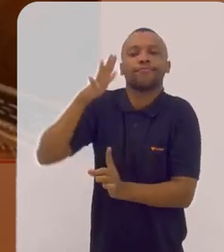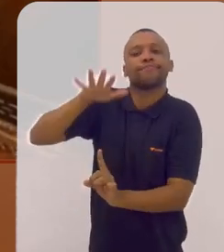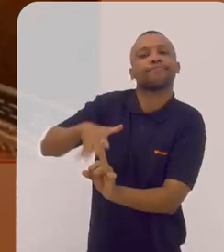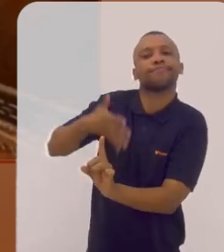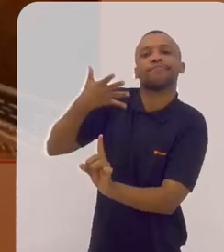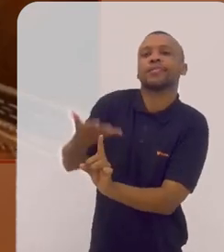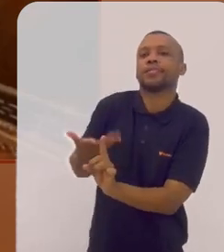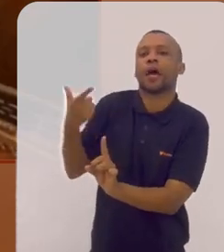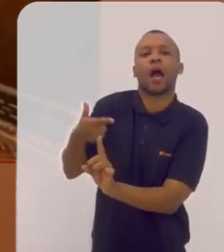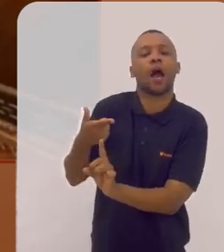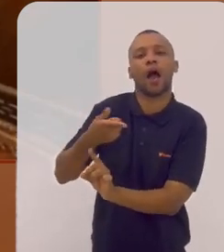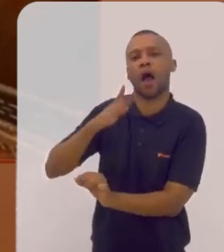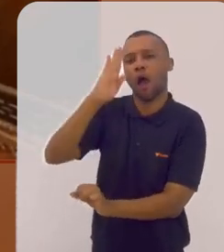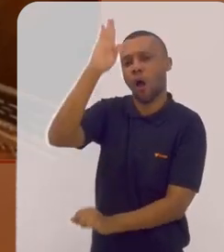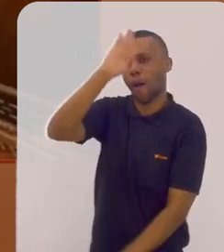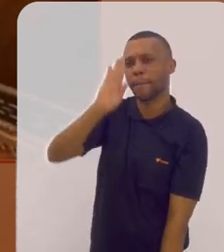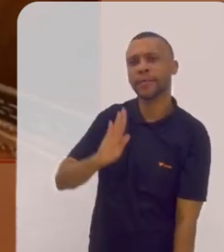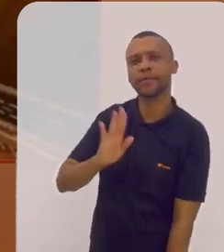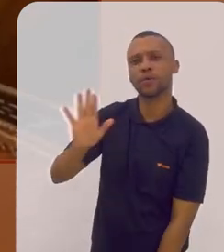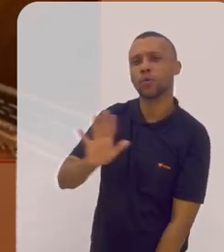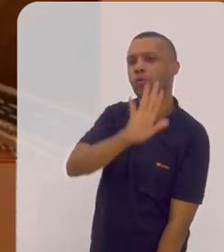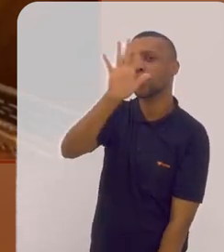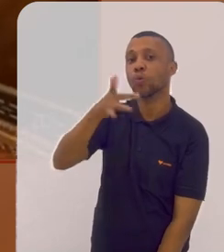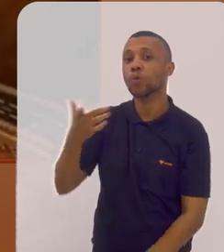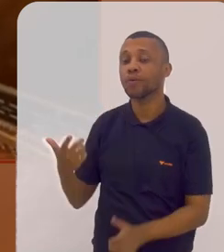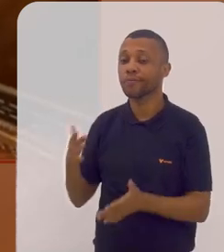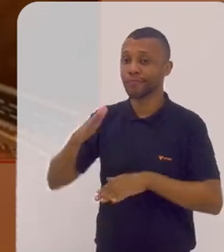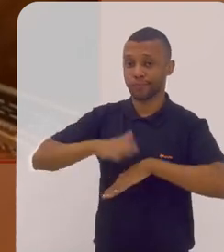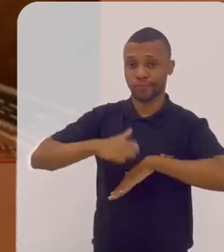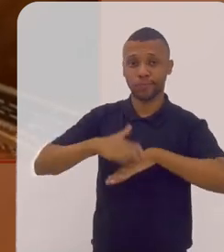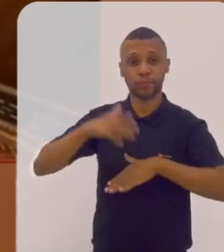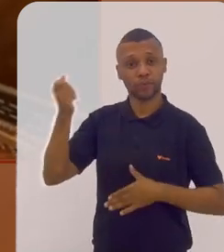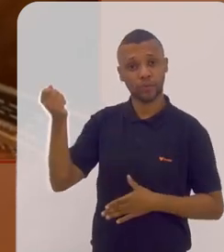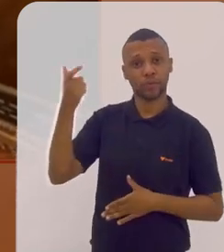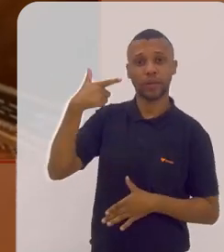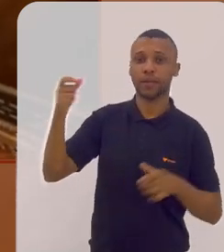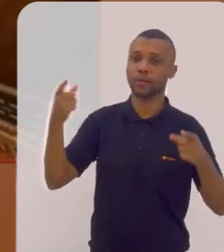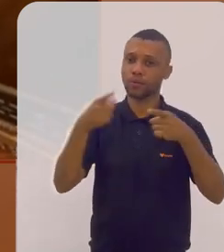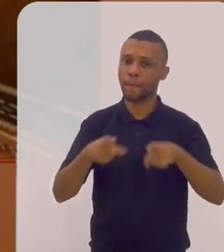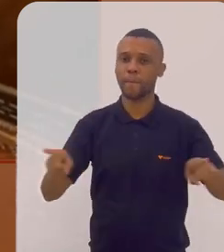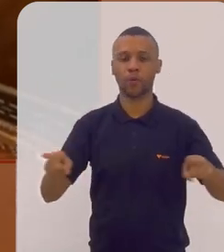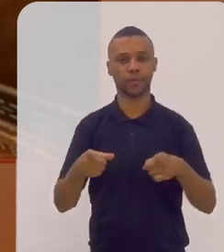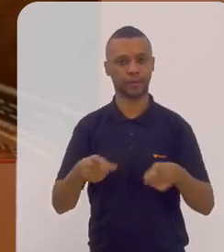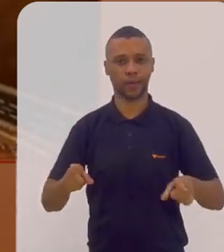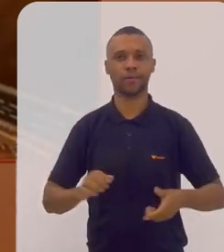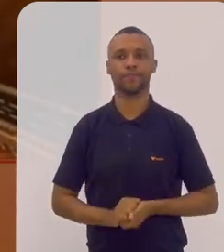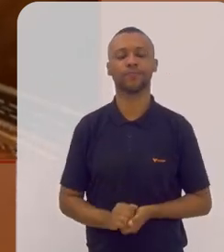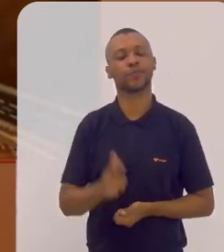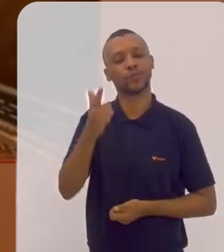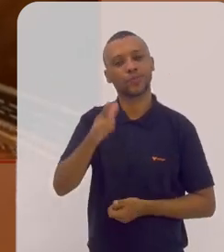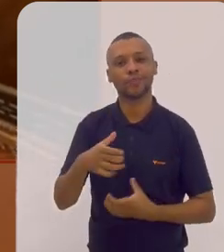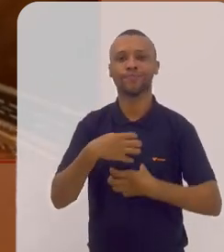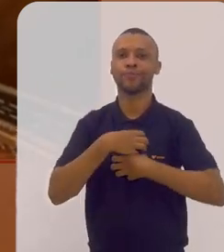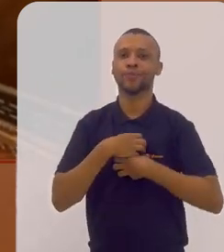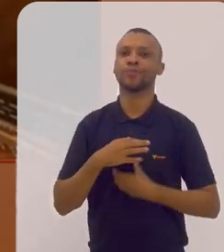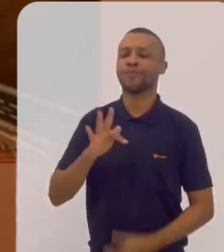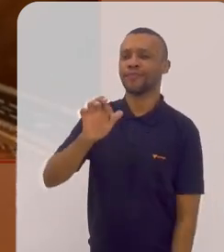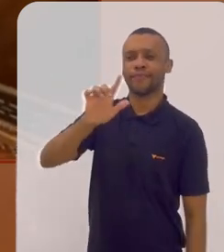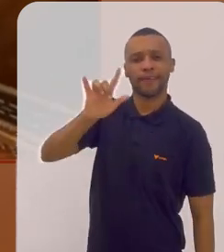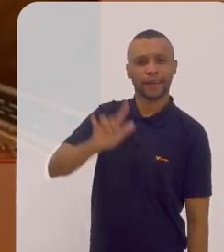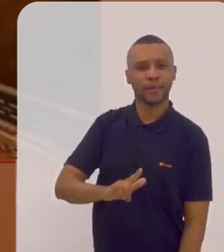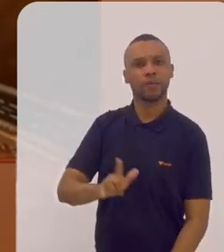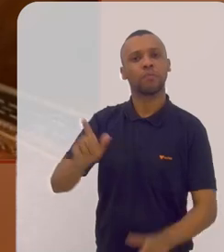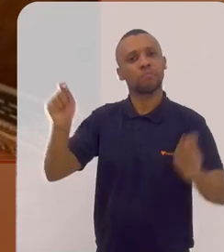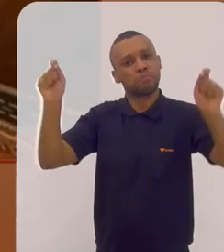que ele quis prestar ao país através do seu talento musical então eu fico, de novo, muito